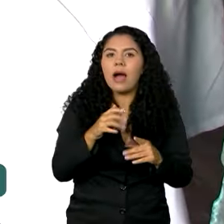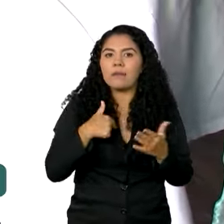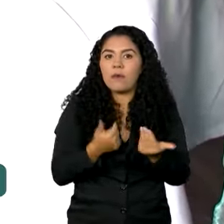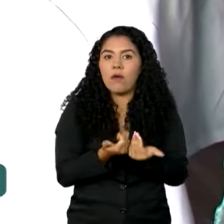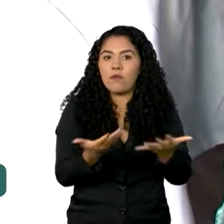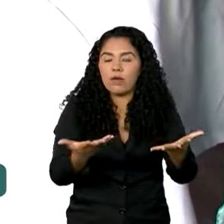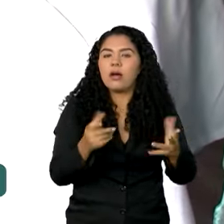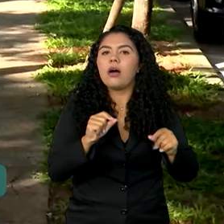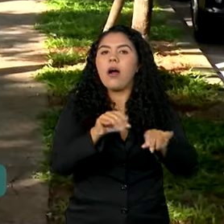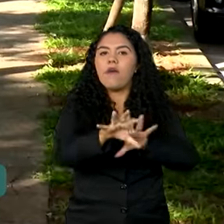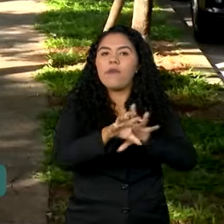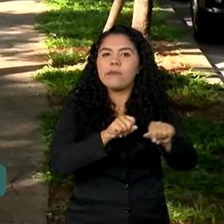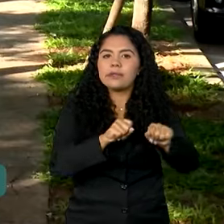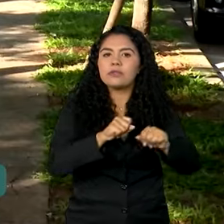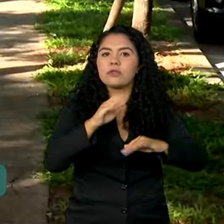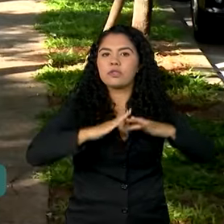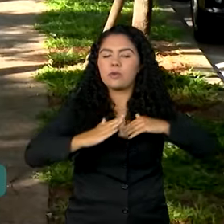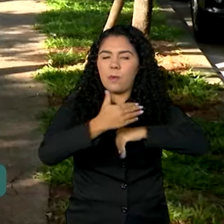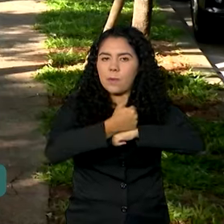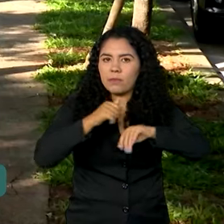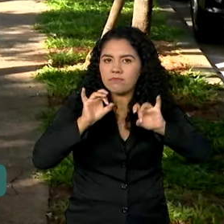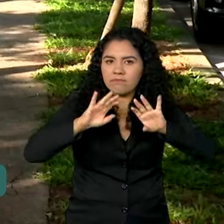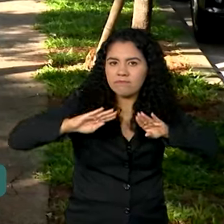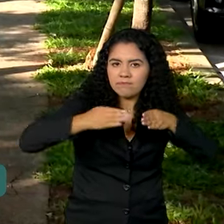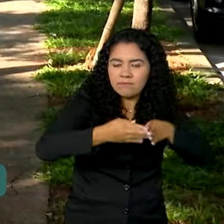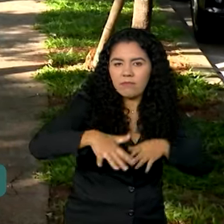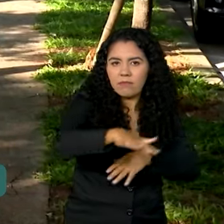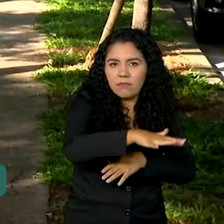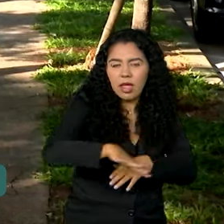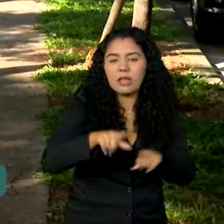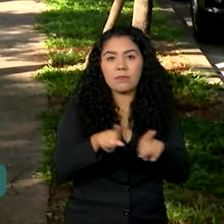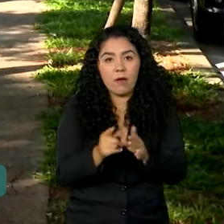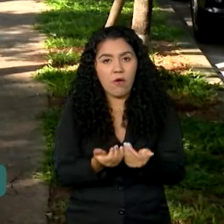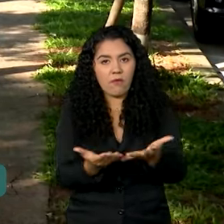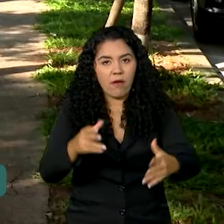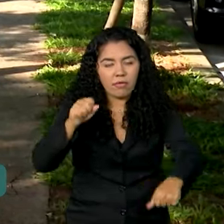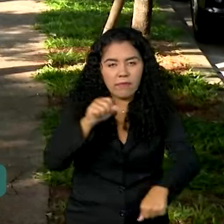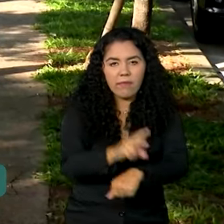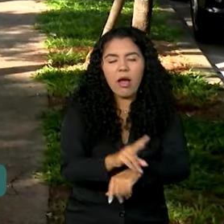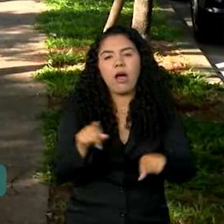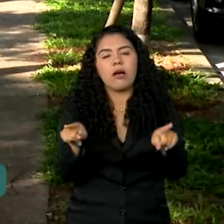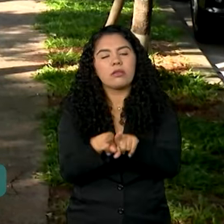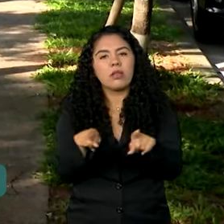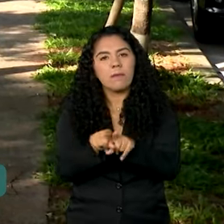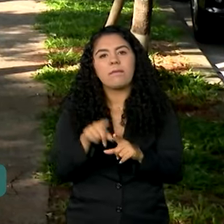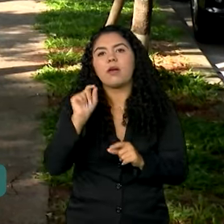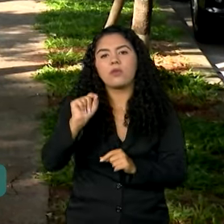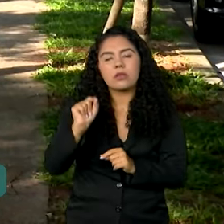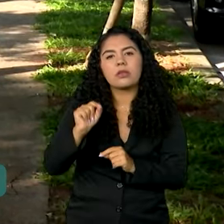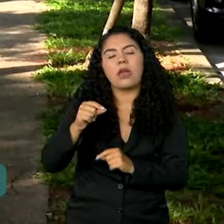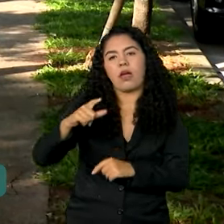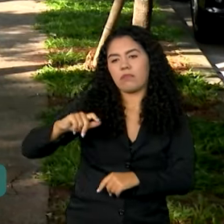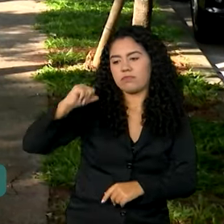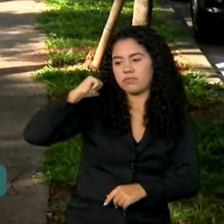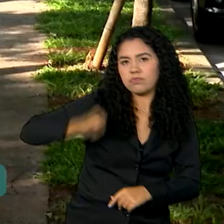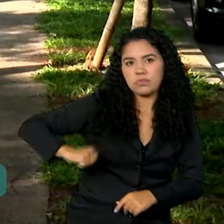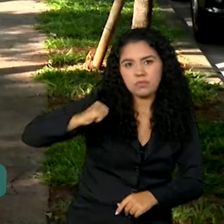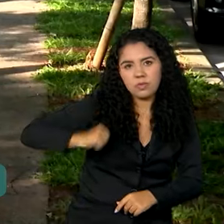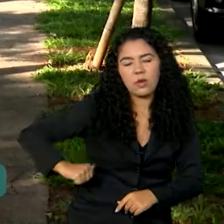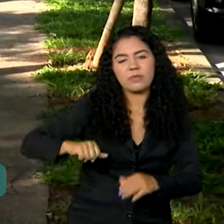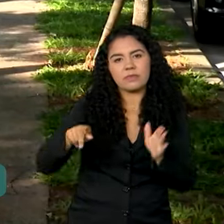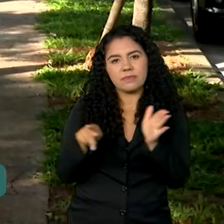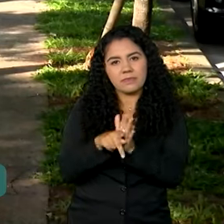especialistas no Brasil, seja pela ampliação da oferta de vagas, seja pelo financiamento de bolsas de residência em saúde.